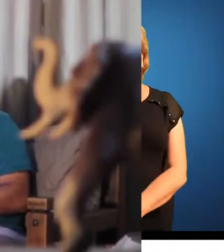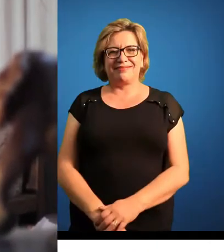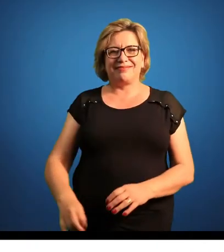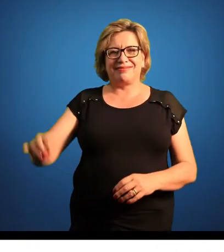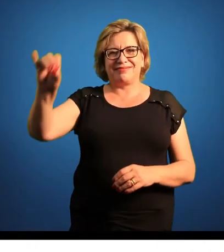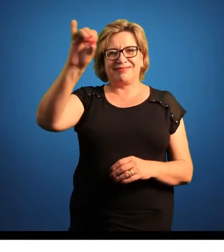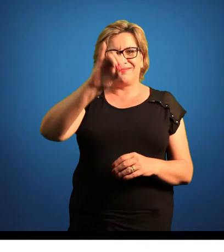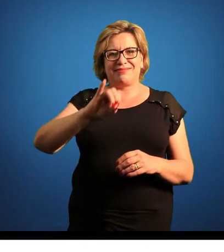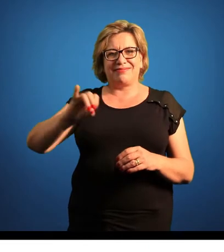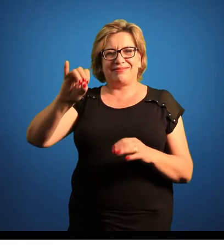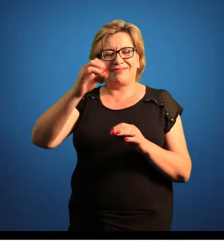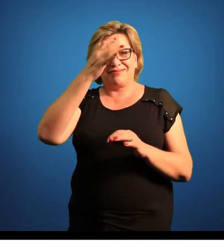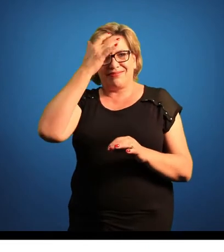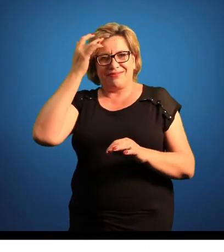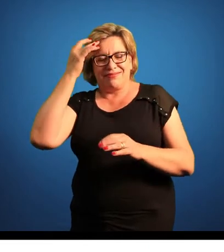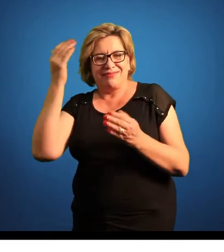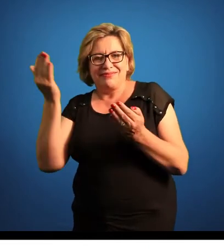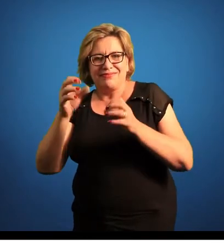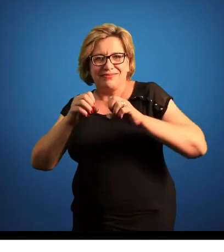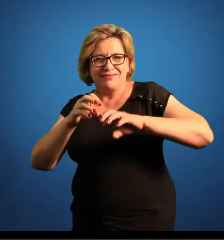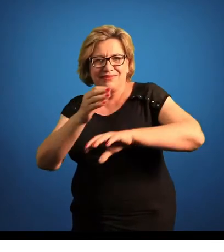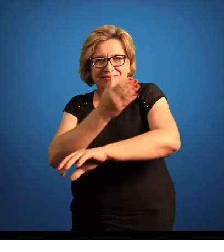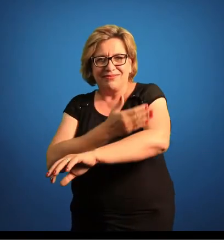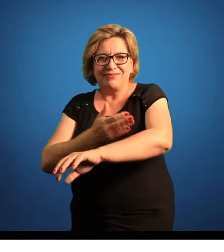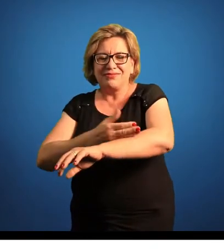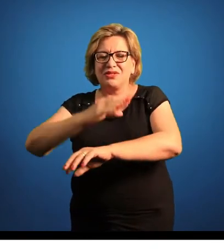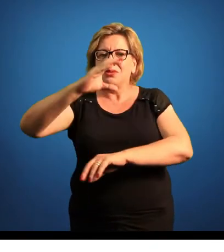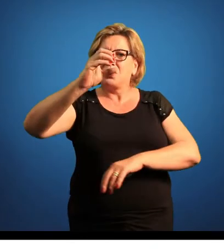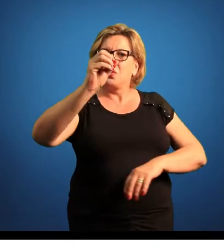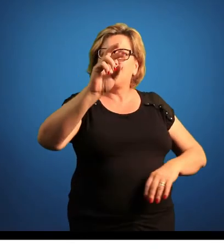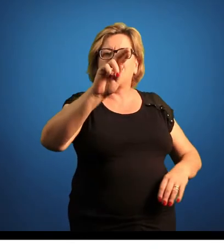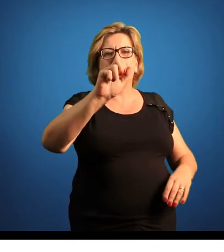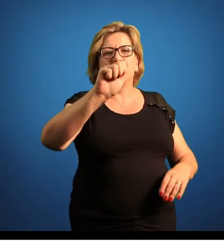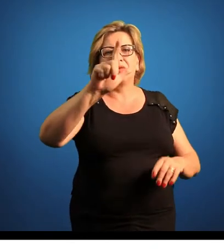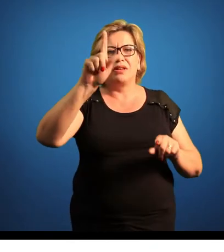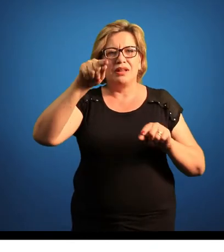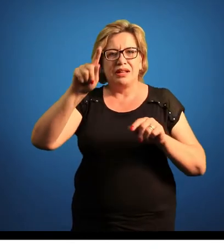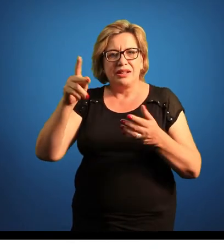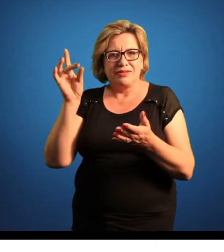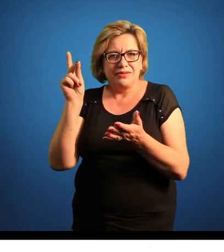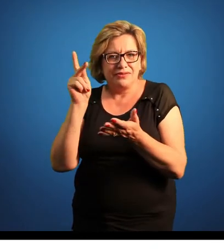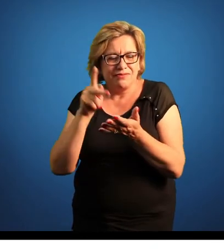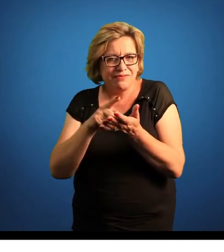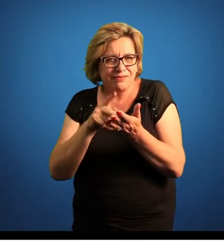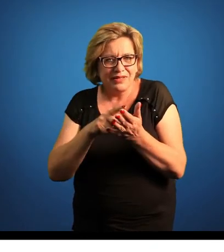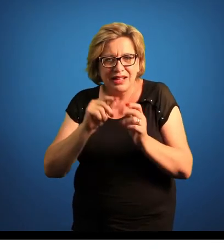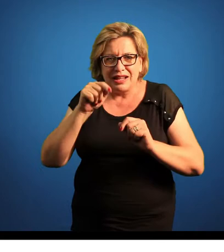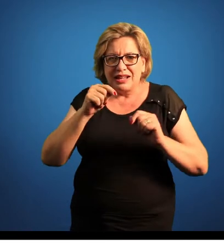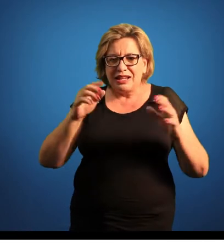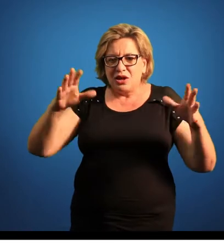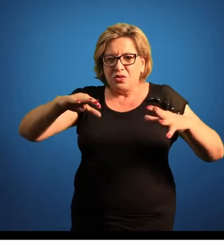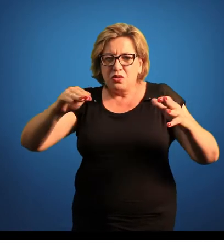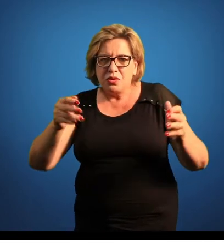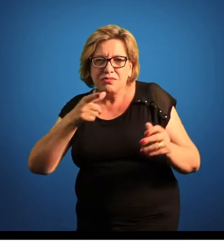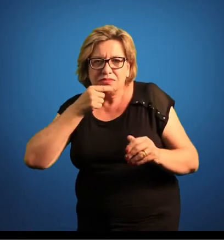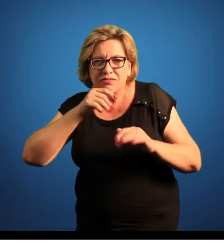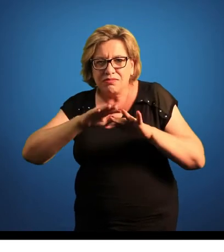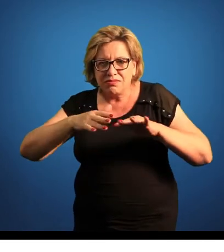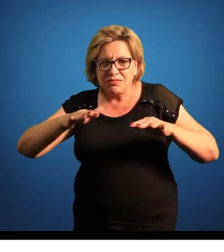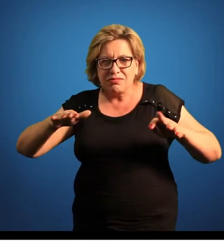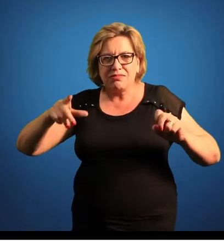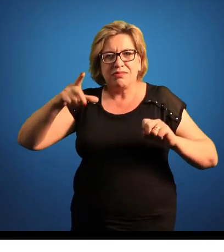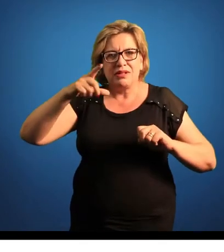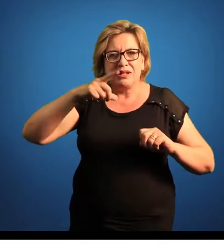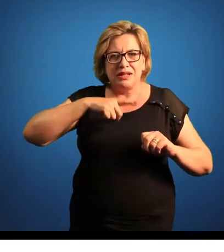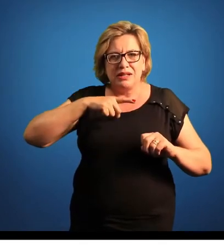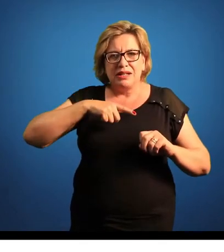Olá pessoal, essa é uma aula prática sobre o Recife de Coral. Na verdade é uma aula de Recife de Coral em um aquário marinho. O aquário marinho